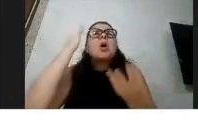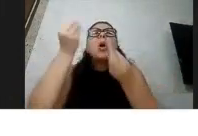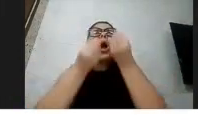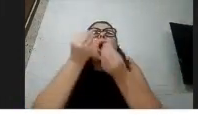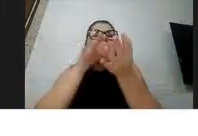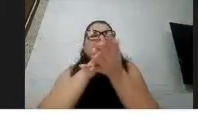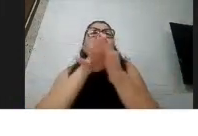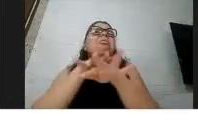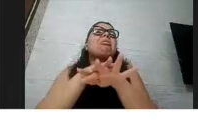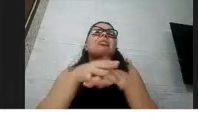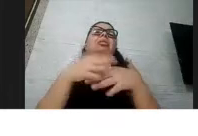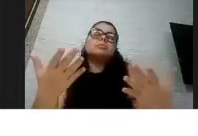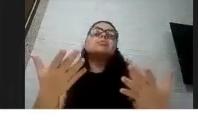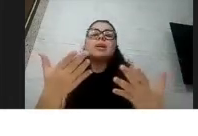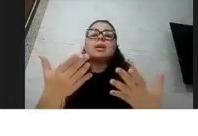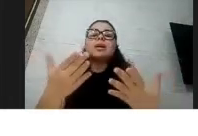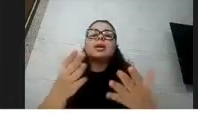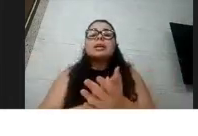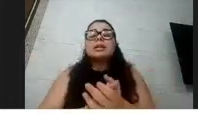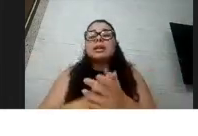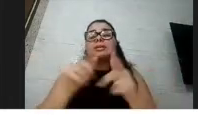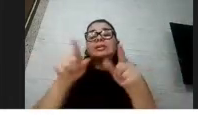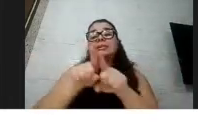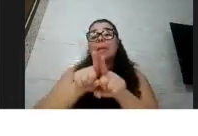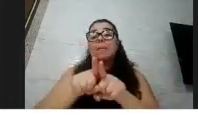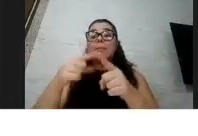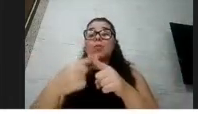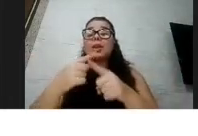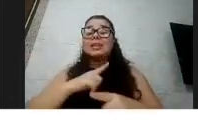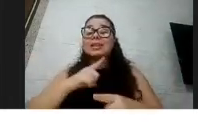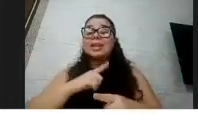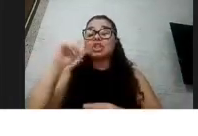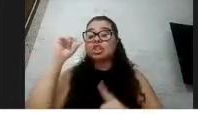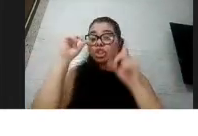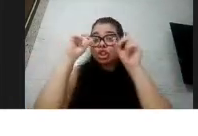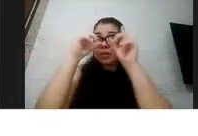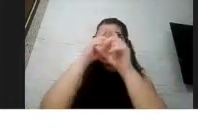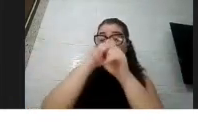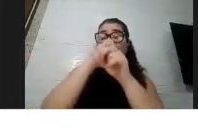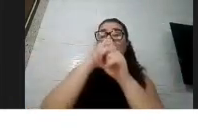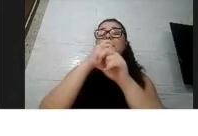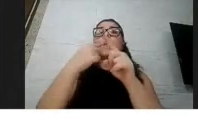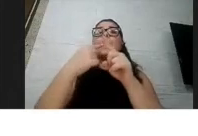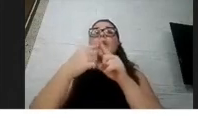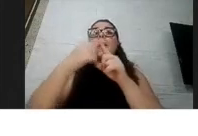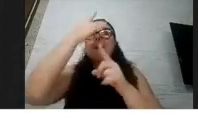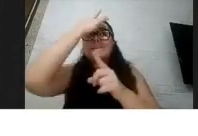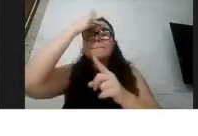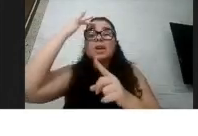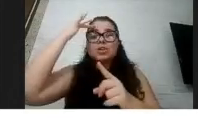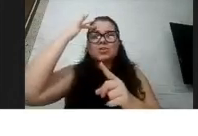pessoas com deficiência intelectual, também porque muitas pessoas com deficiência têm dependência de